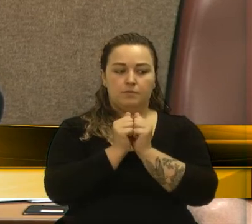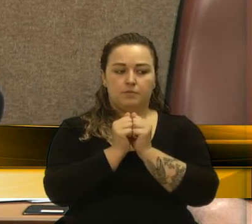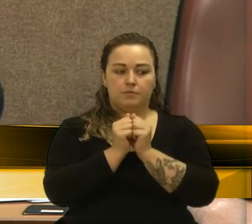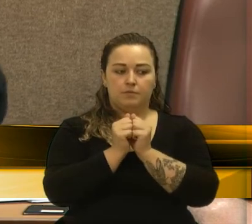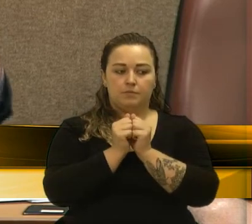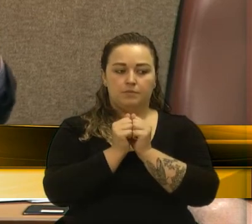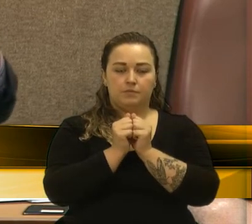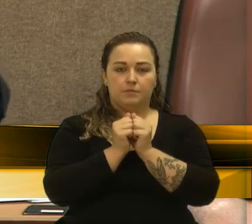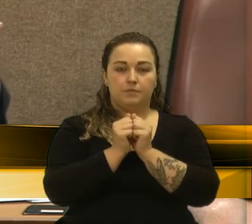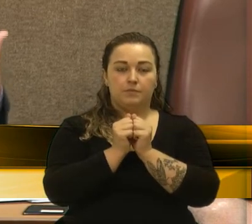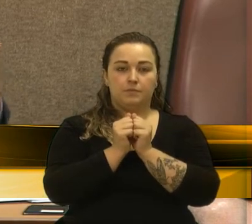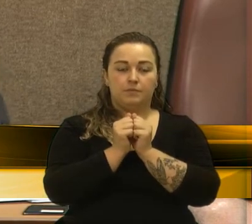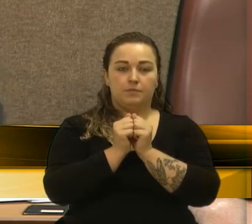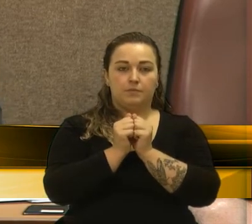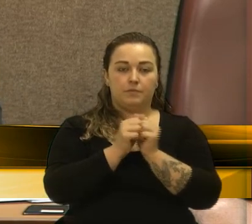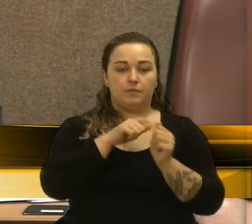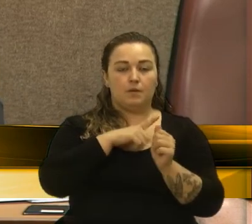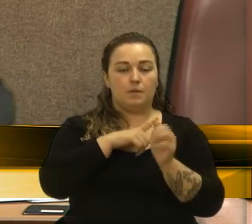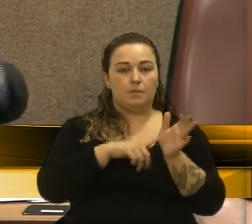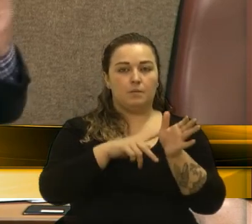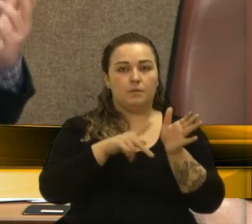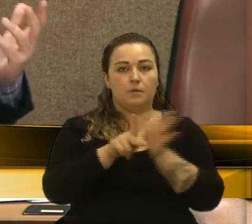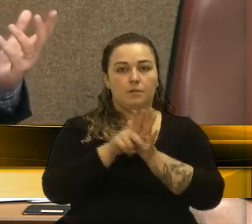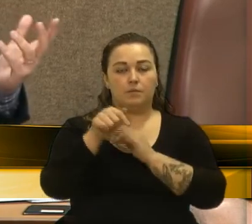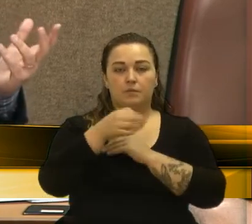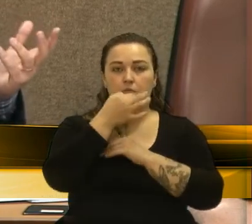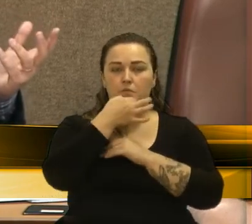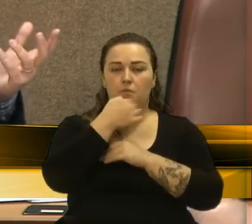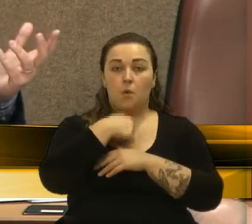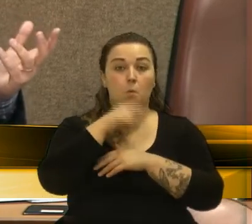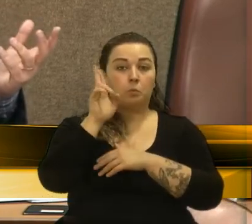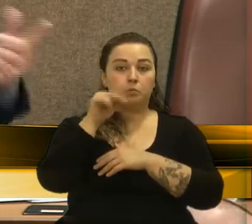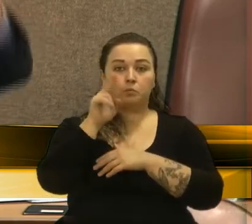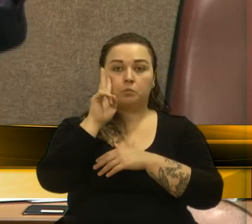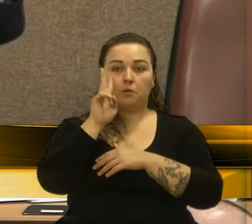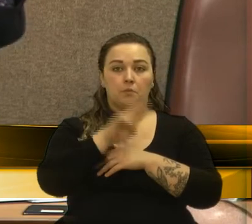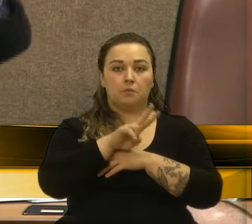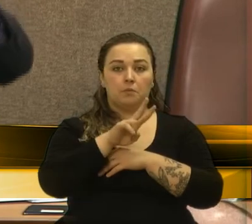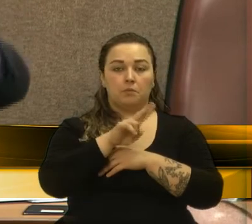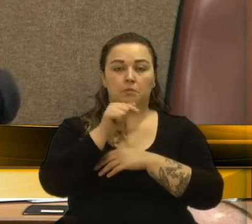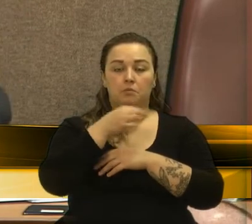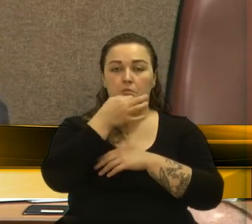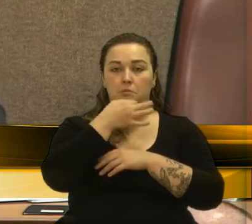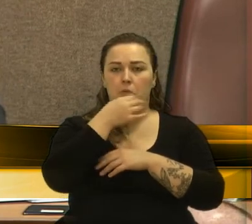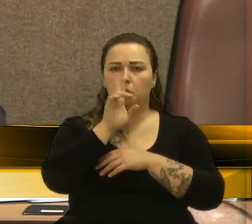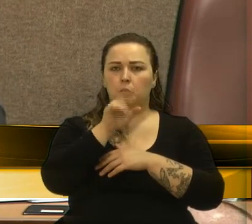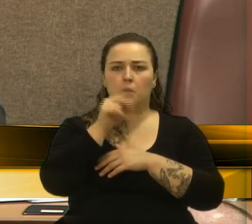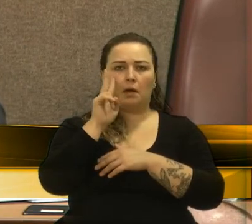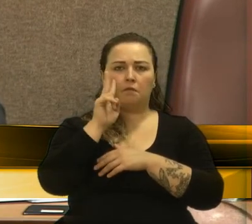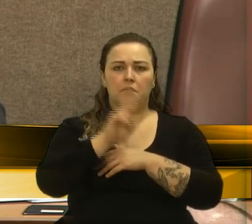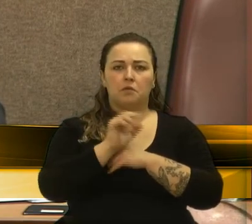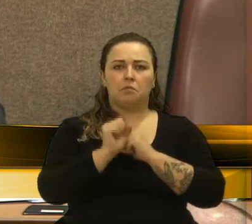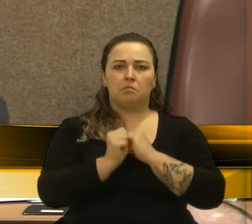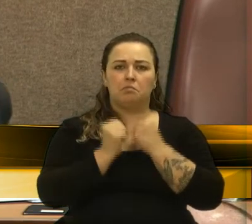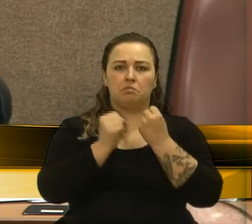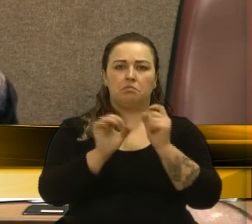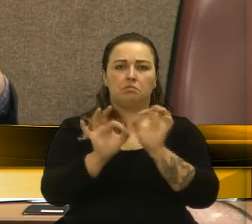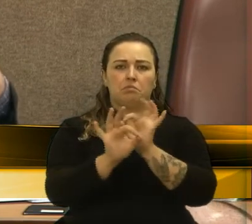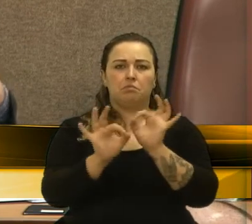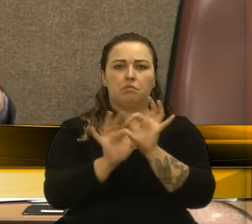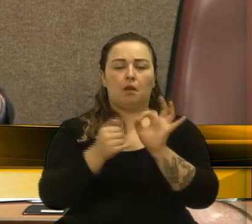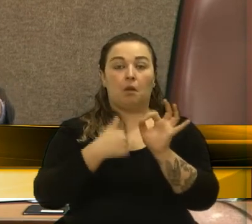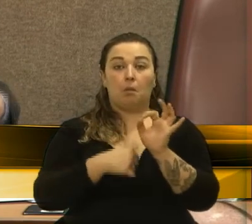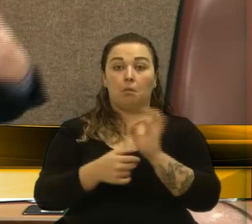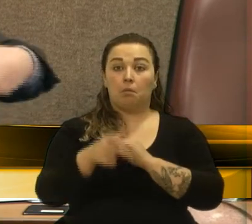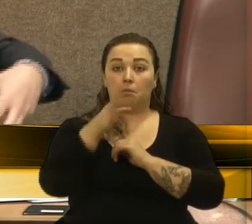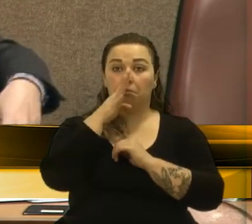senador que, teoricamente, é de Caxias do Sul, mas que eu nunca vi aqui em Caxias do Sul, eu nunca vi defendendo nada disso. Isso me chama a